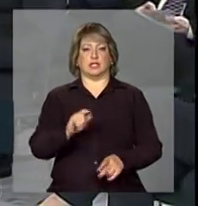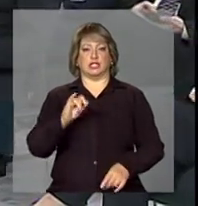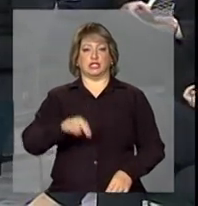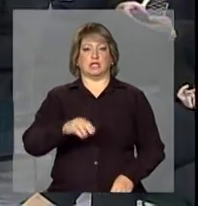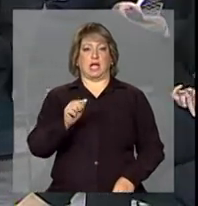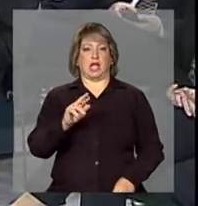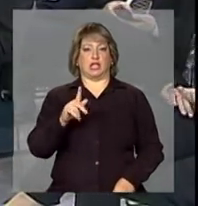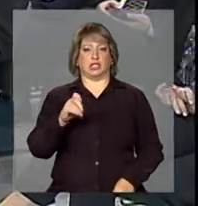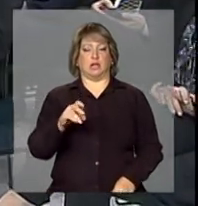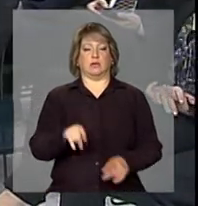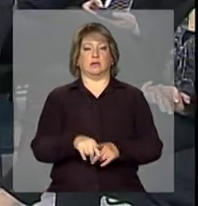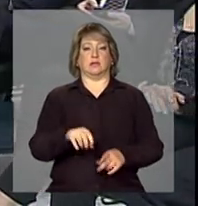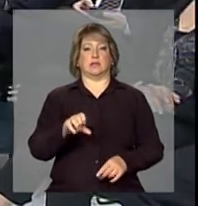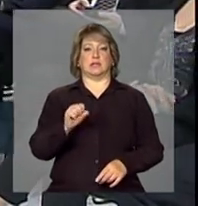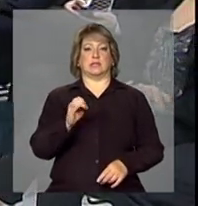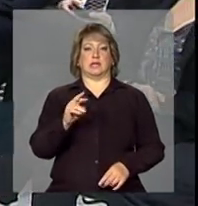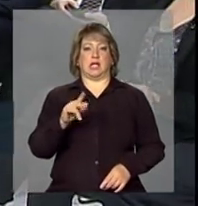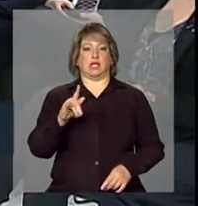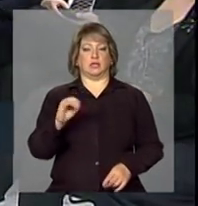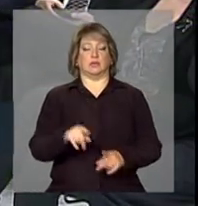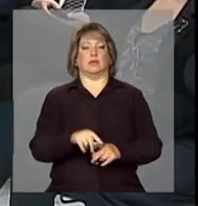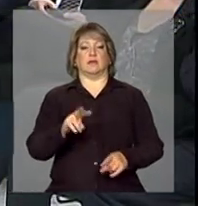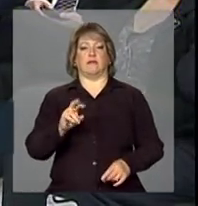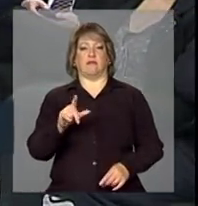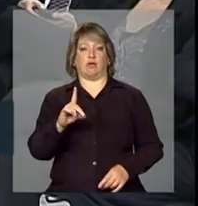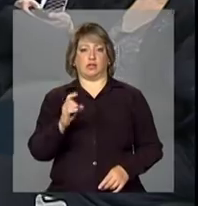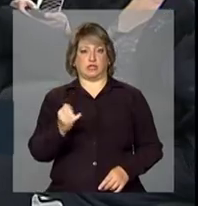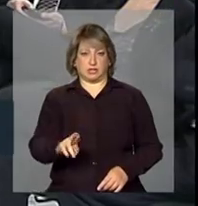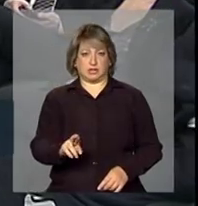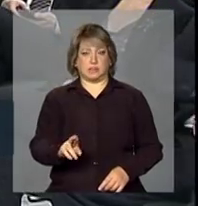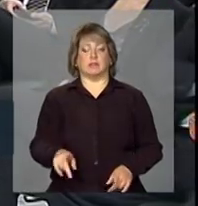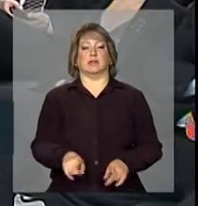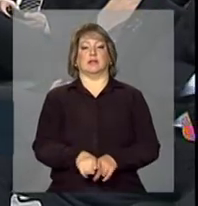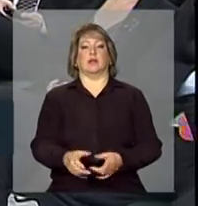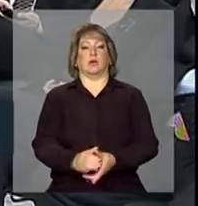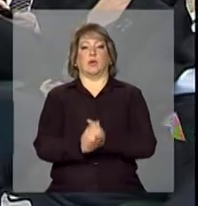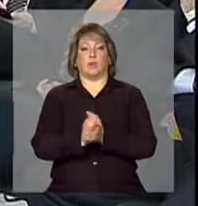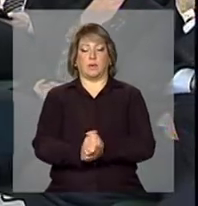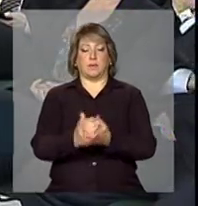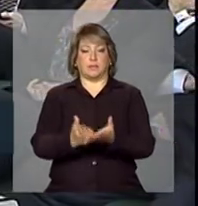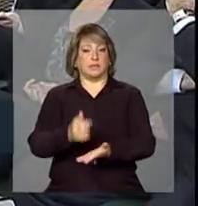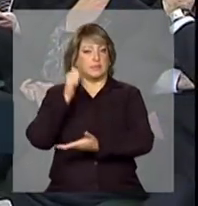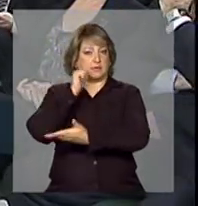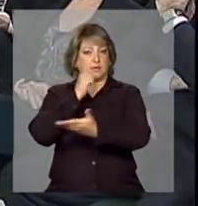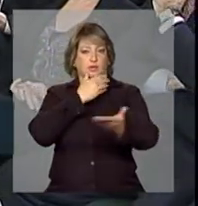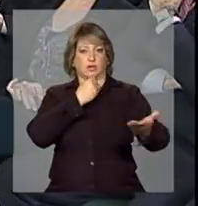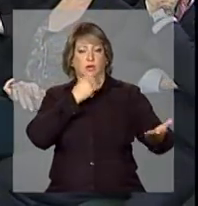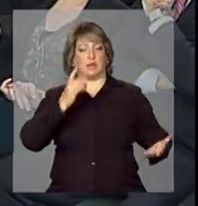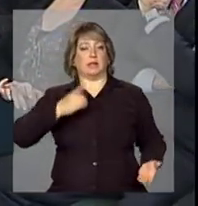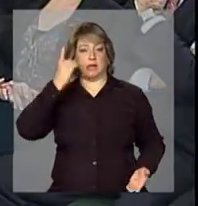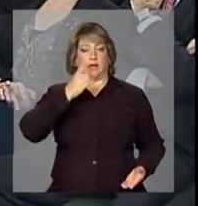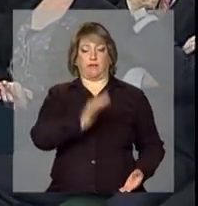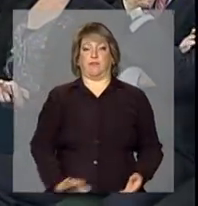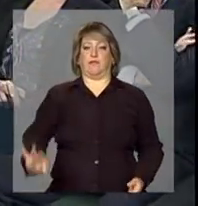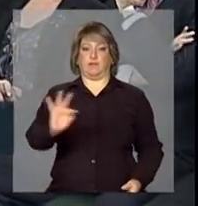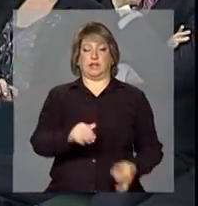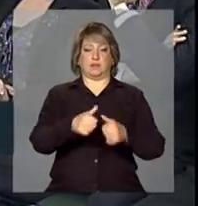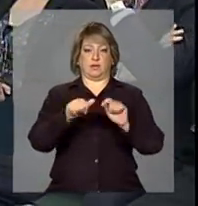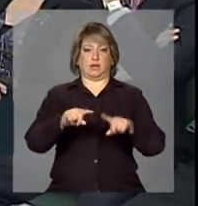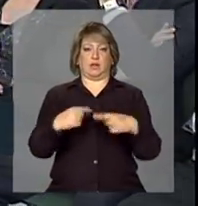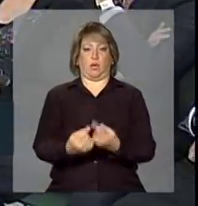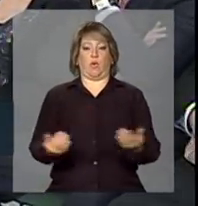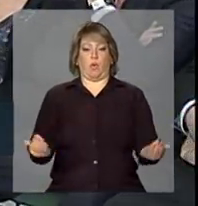Argelo, Sérgio Petecão e Valdir Raup. Cumprimentar as senhoras e senhores deputados federais aqui